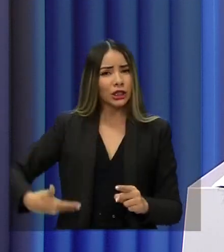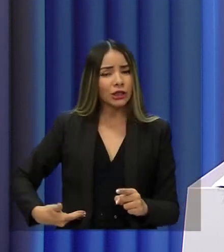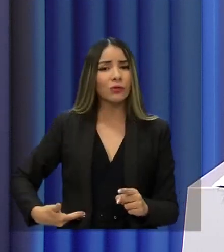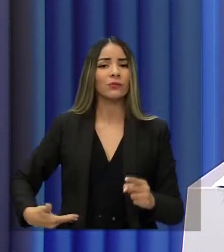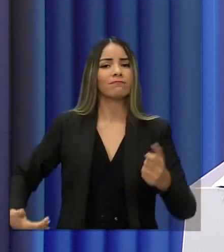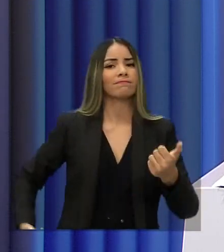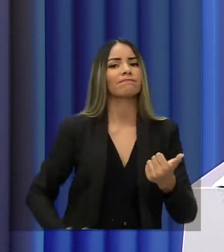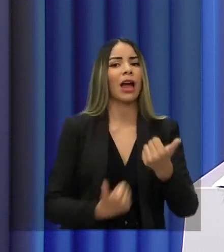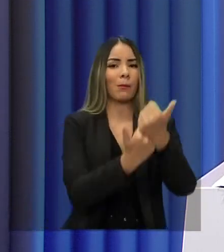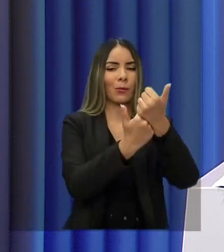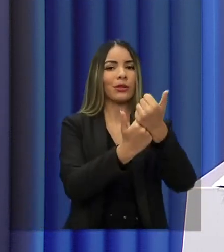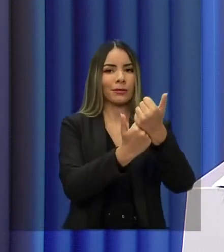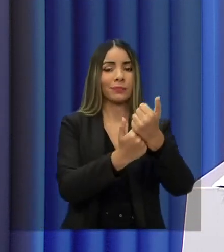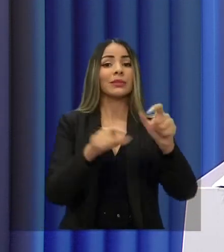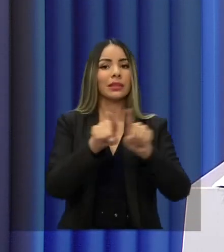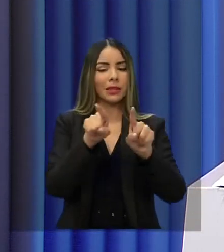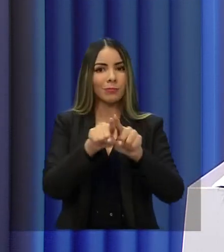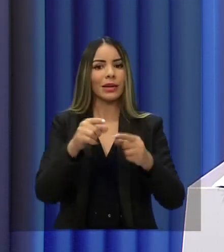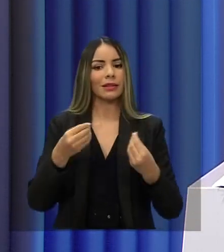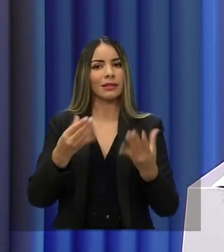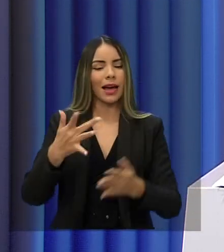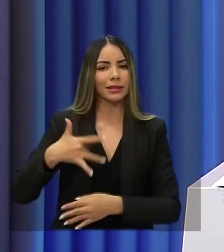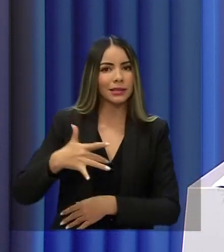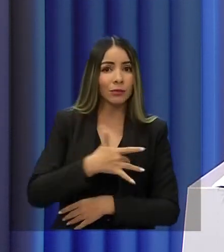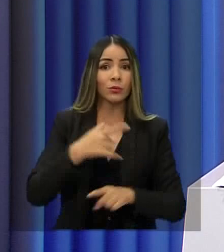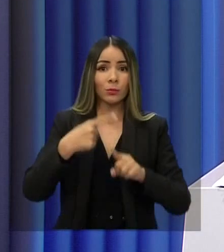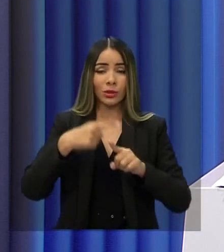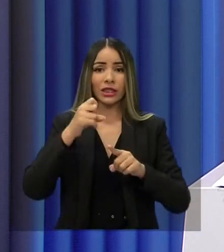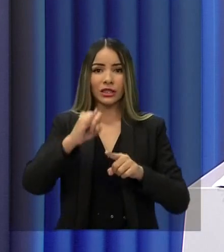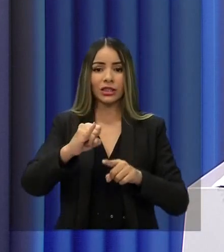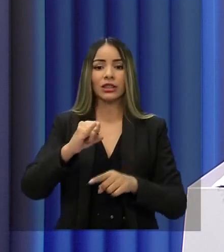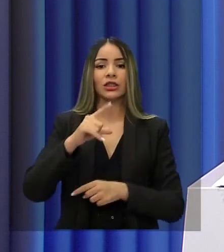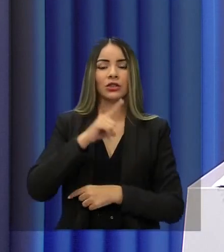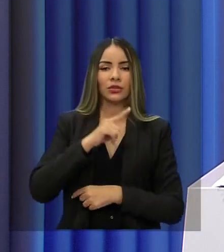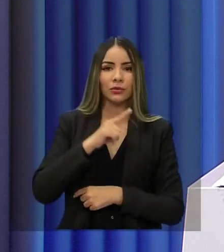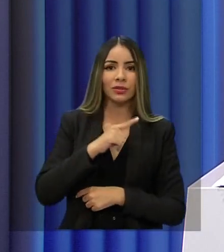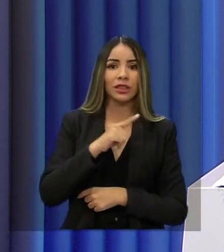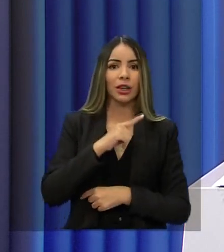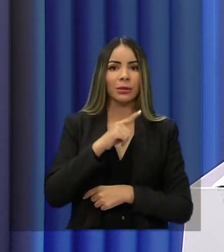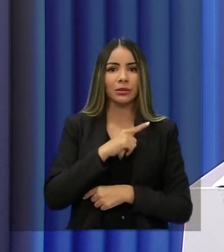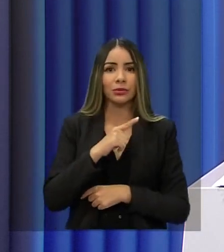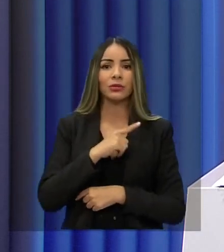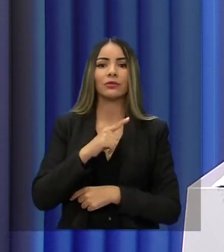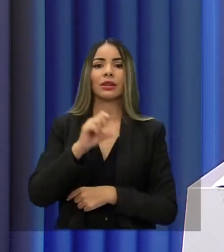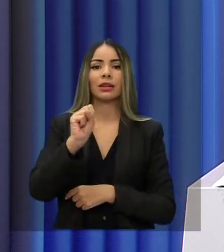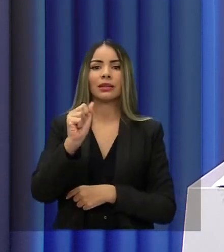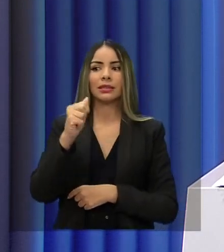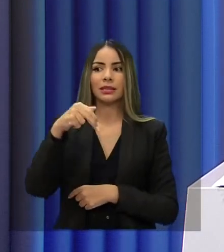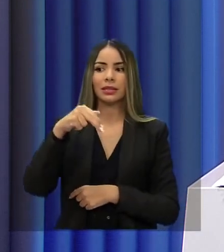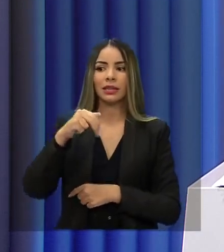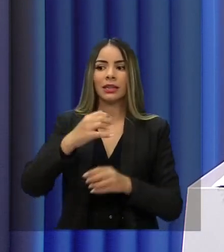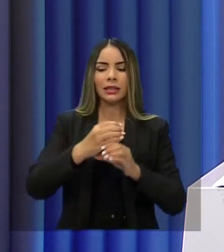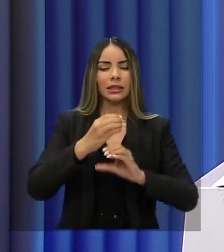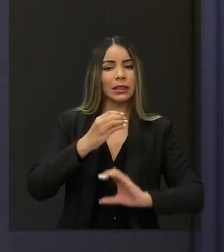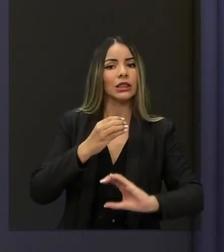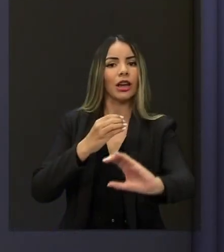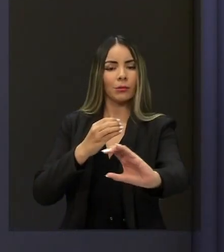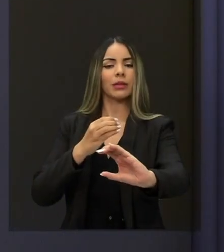saneamento, mas é de saúde. Cada real em saneamento são R$,00 preservados e economizados na saúde pública.